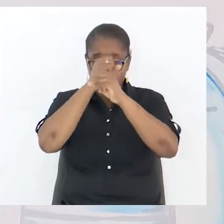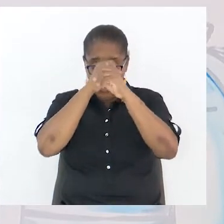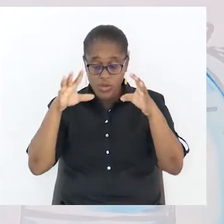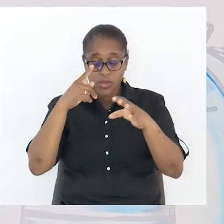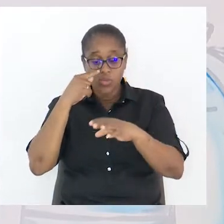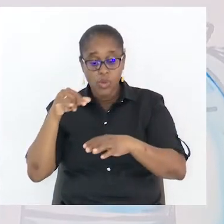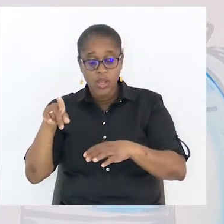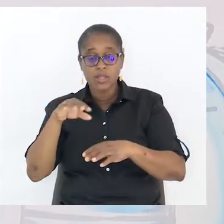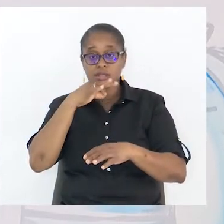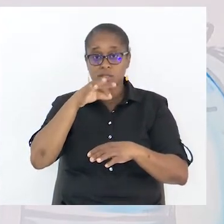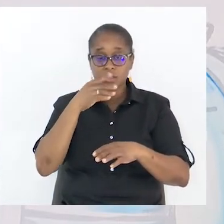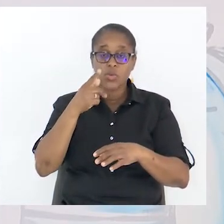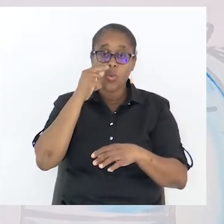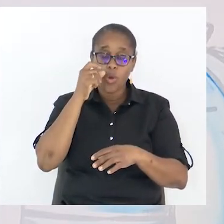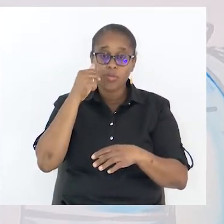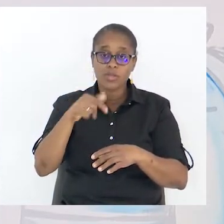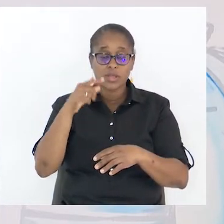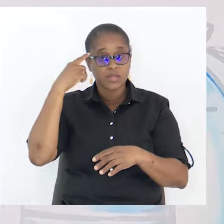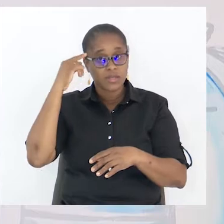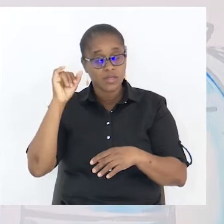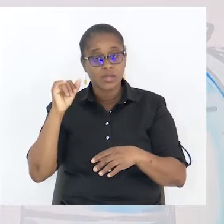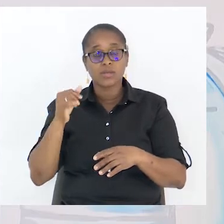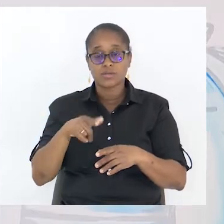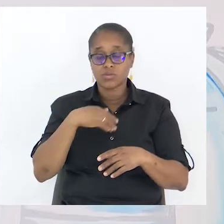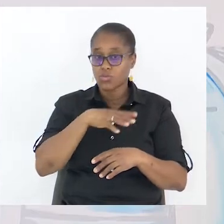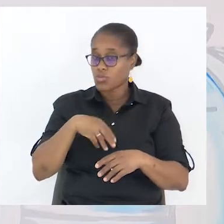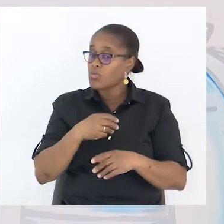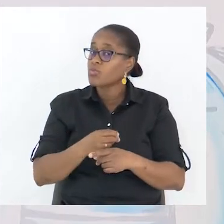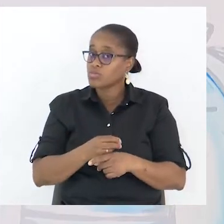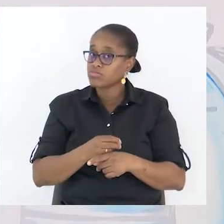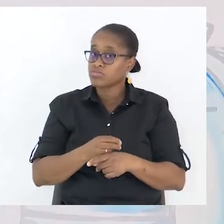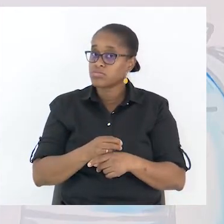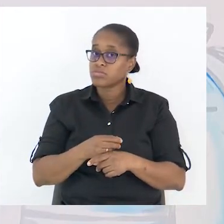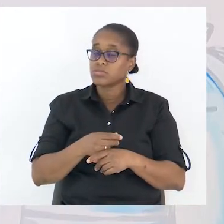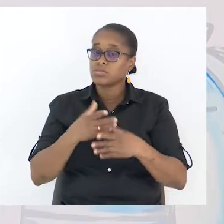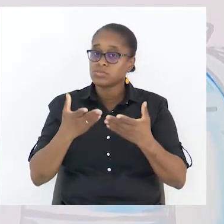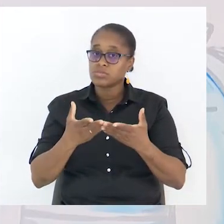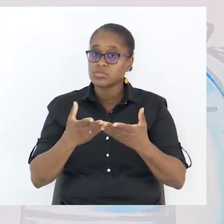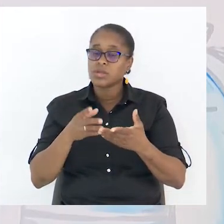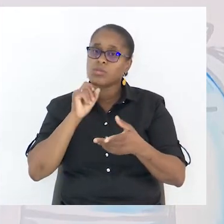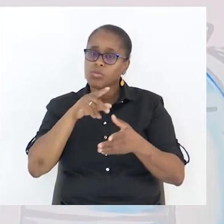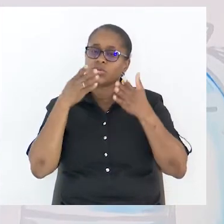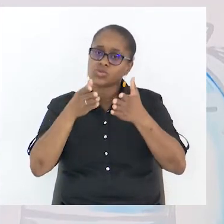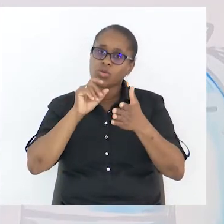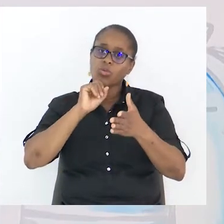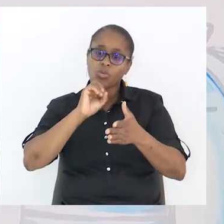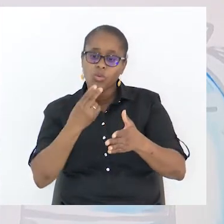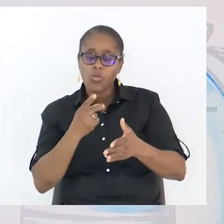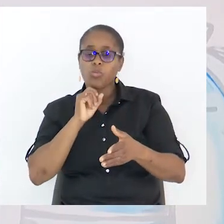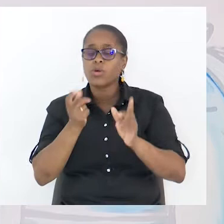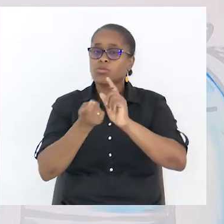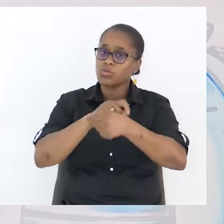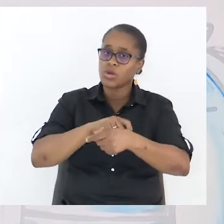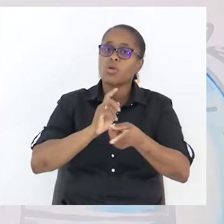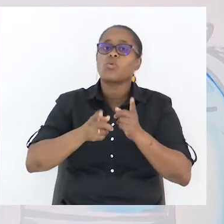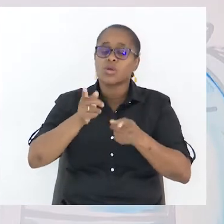Então, ele pode contribuir ou pode modificar. É aquilo que nós temos na prática. É o homem quem faz, é